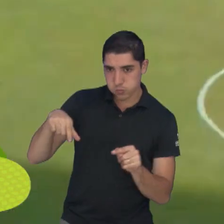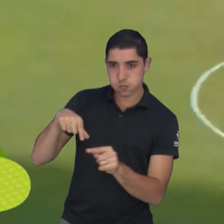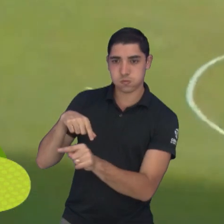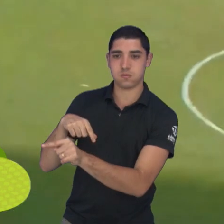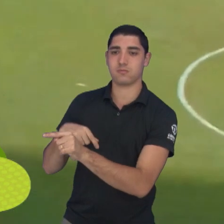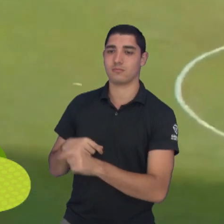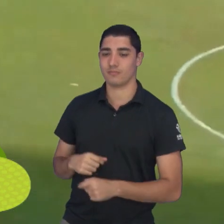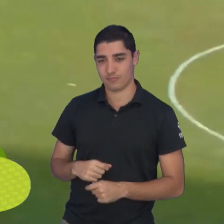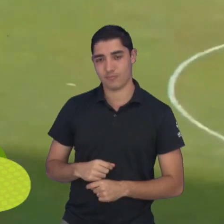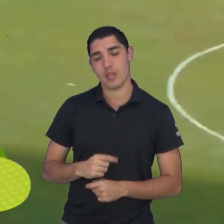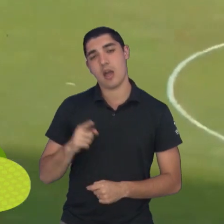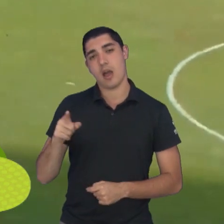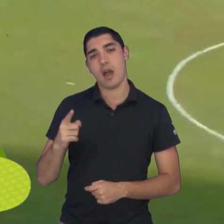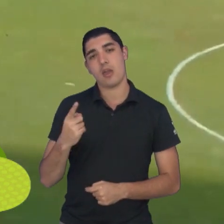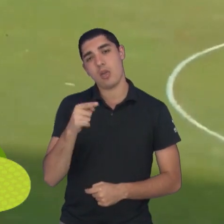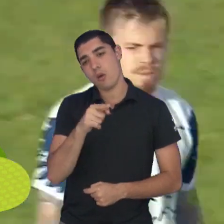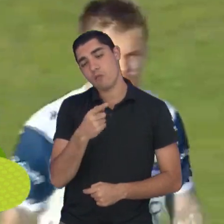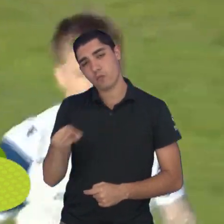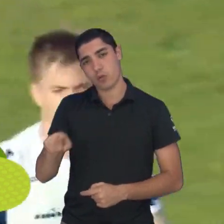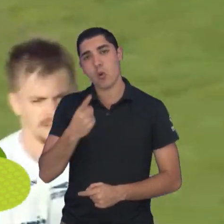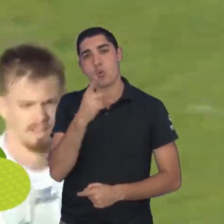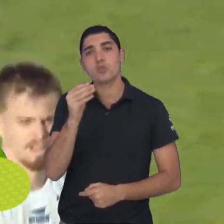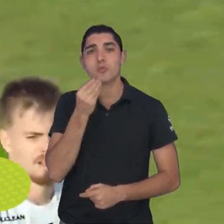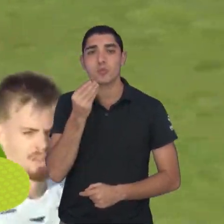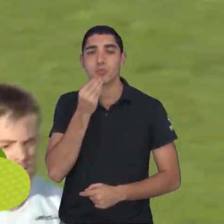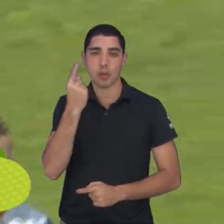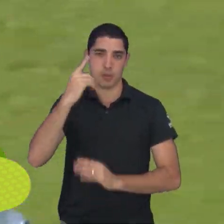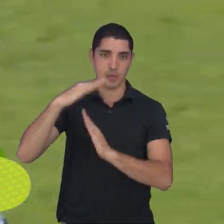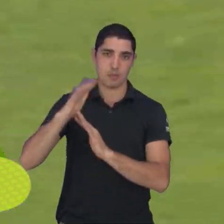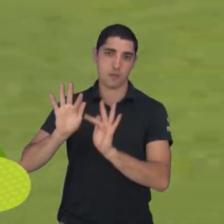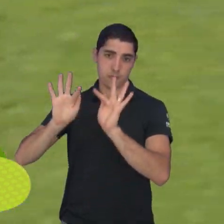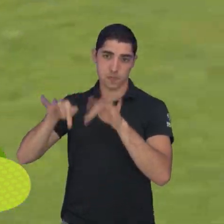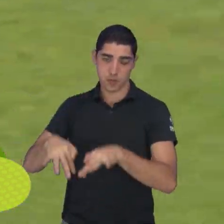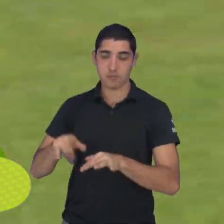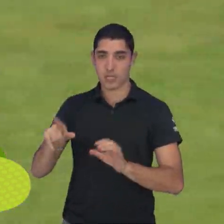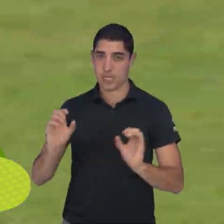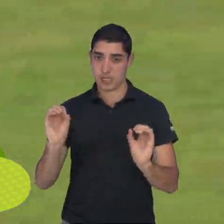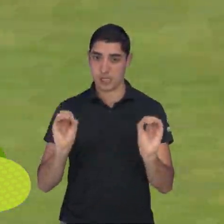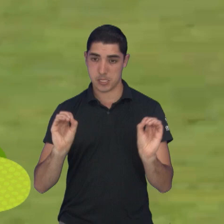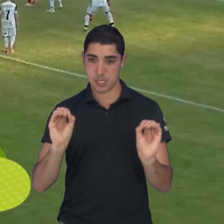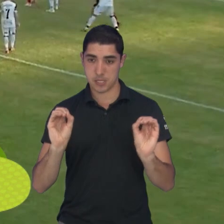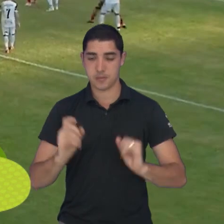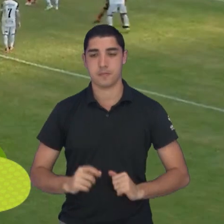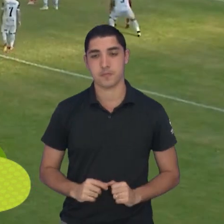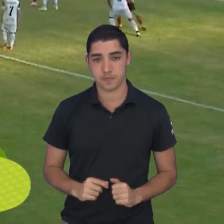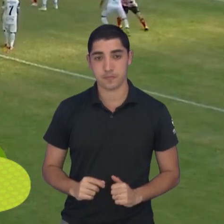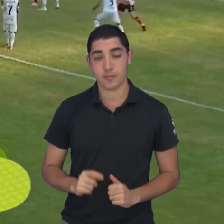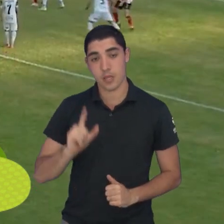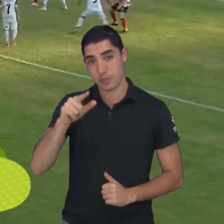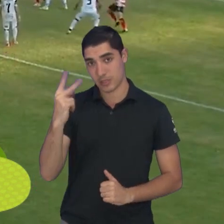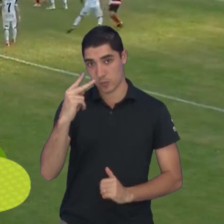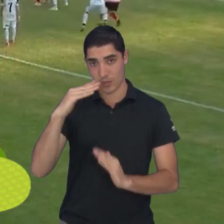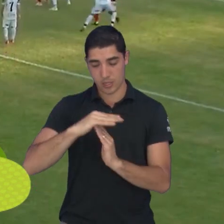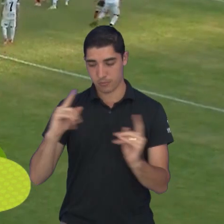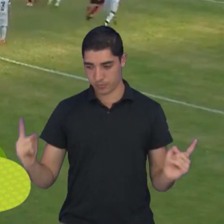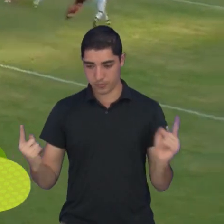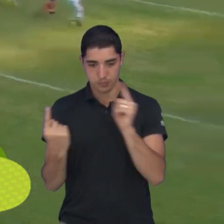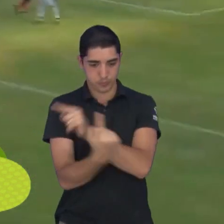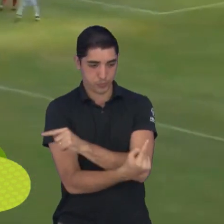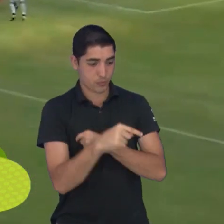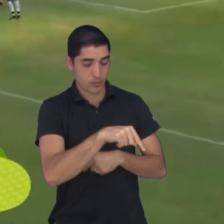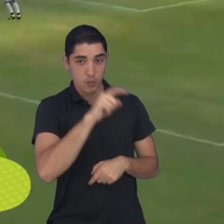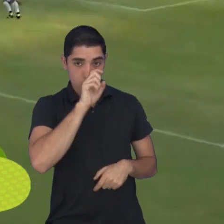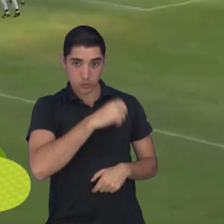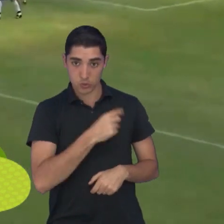E esse foi o último lance do primeiro tempo, no Gilbertão, 0x0. Na segunda etapa, o São José